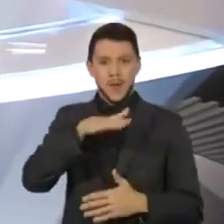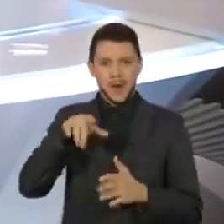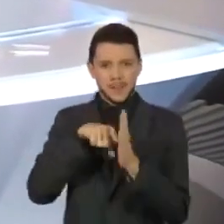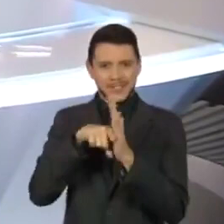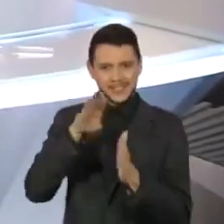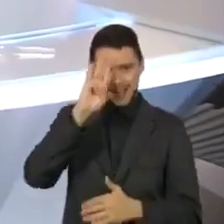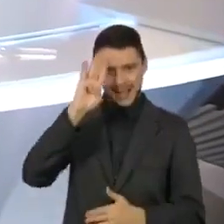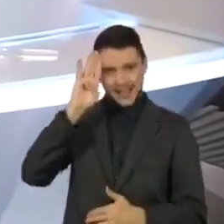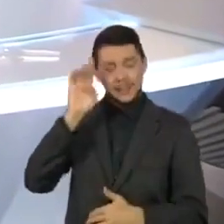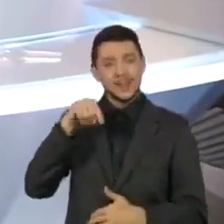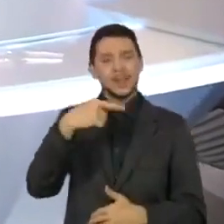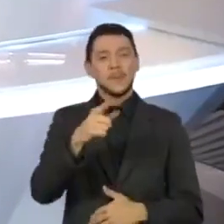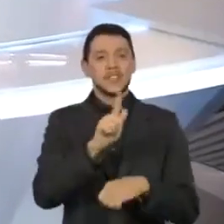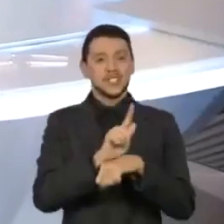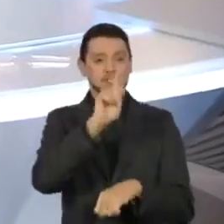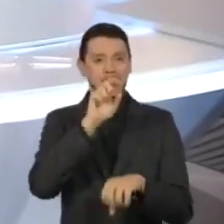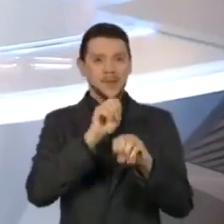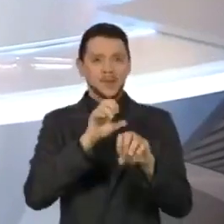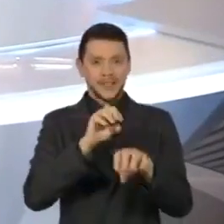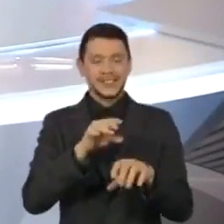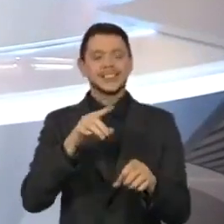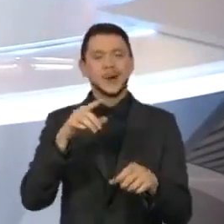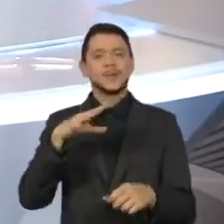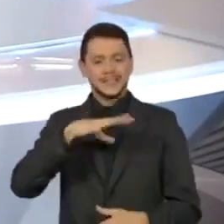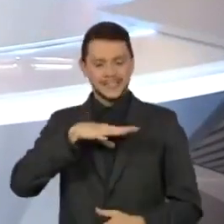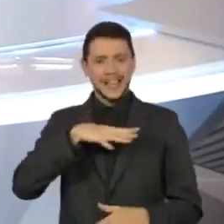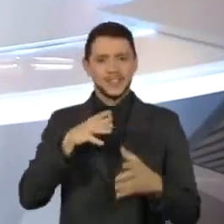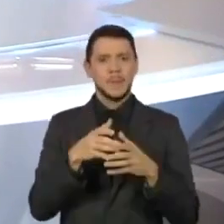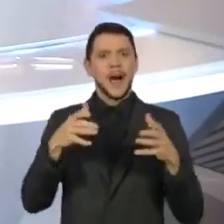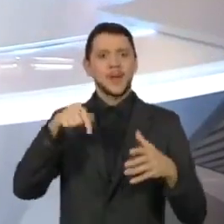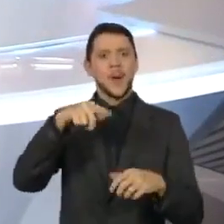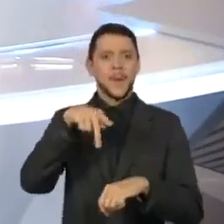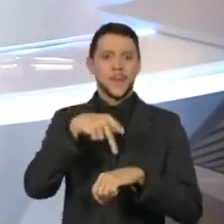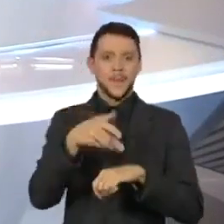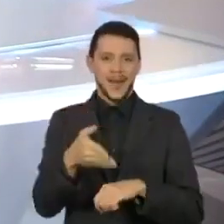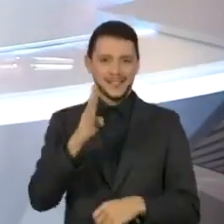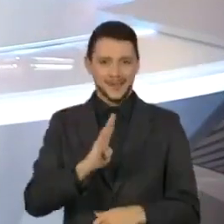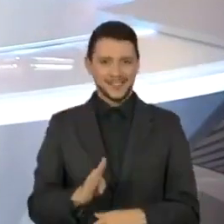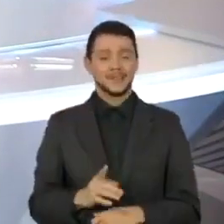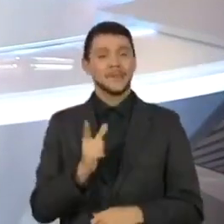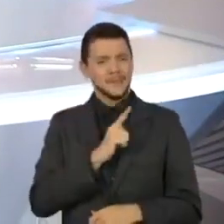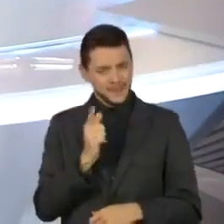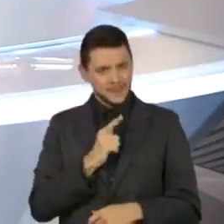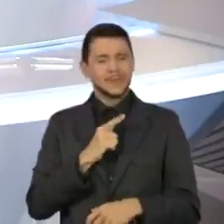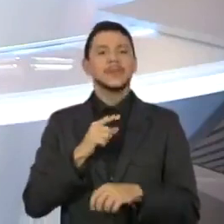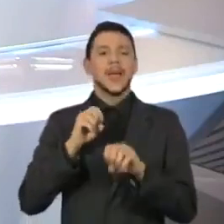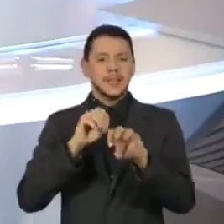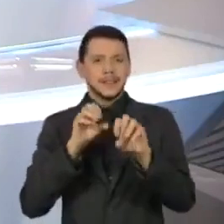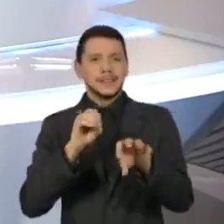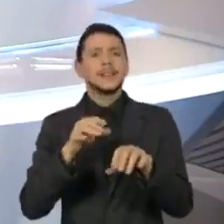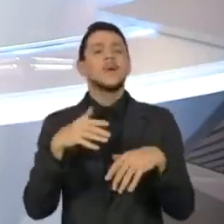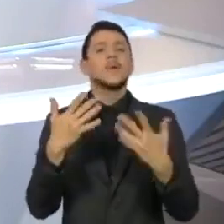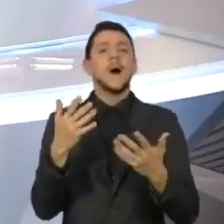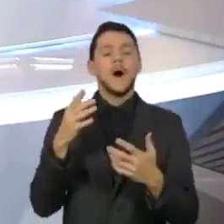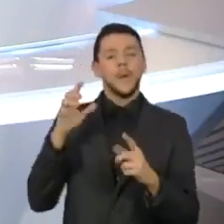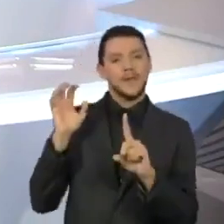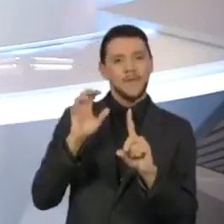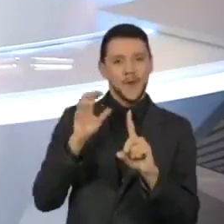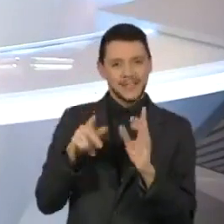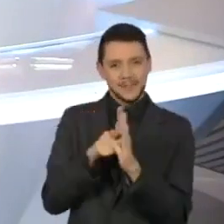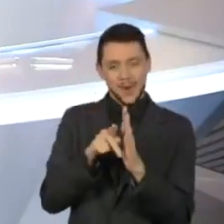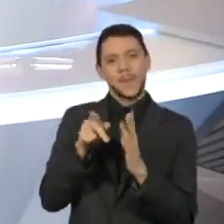gestão da educação na maior cidade do país. Ele conta sobre as lições freirianas para esse tempo e a convivência com aquele